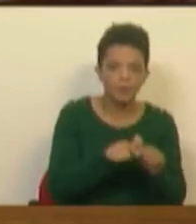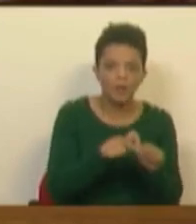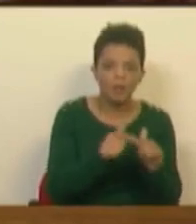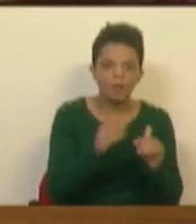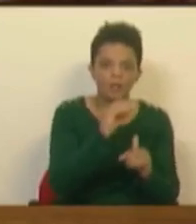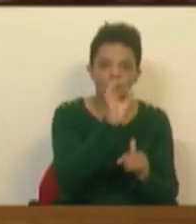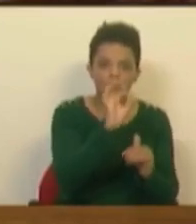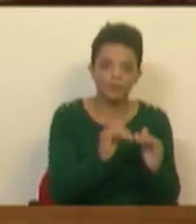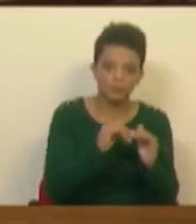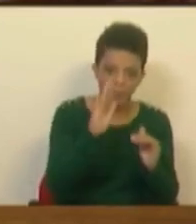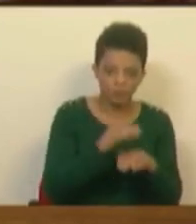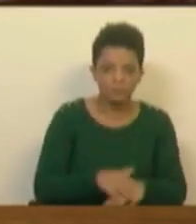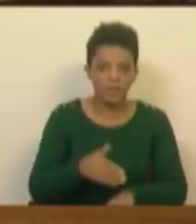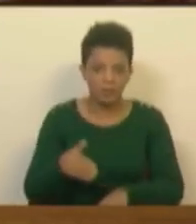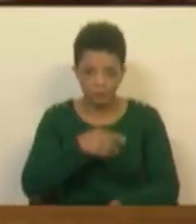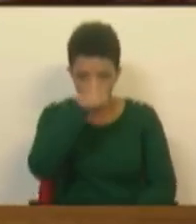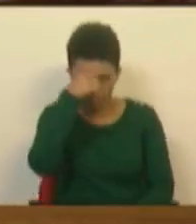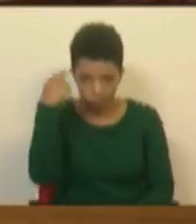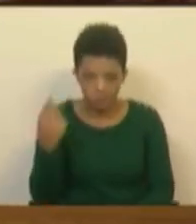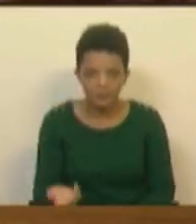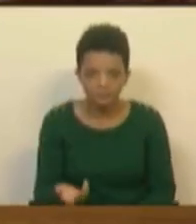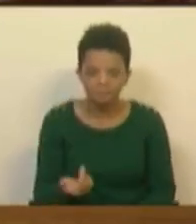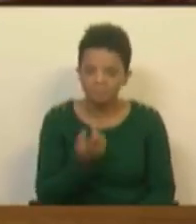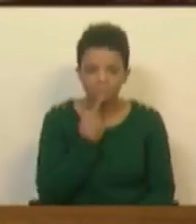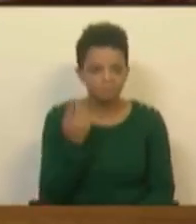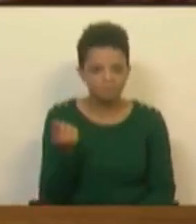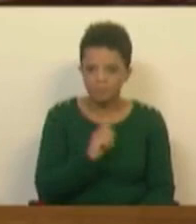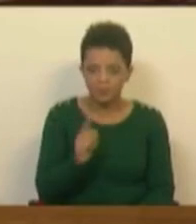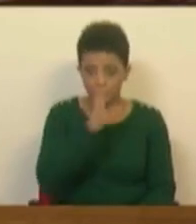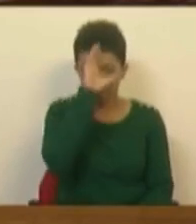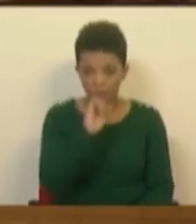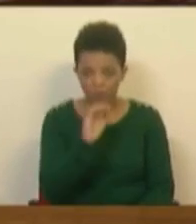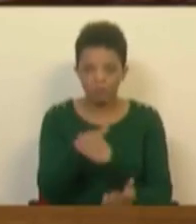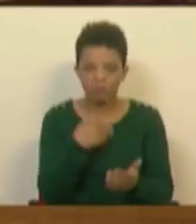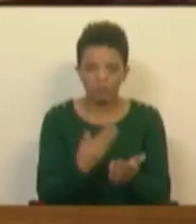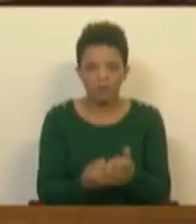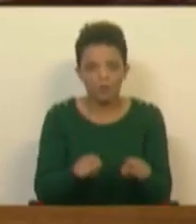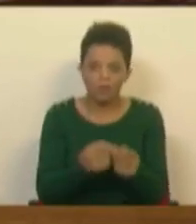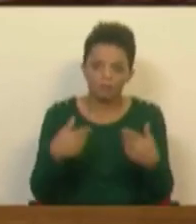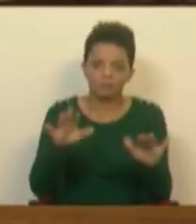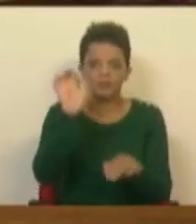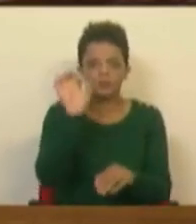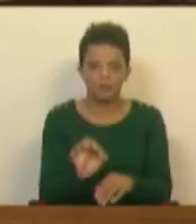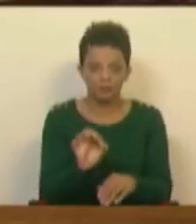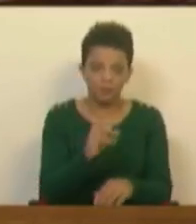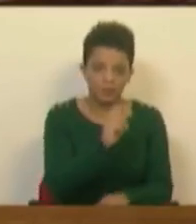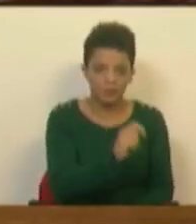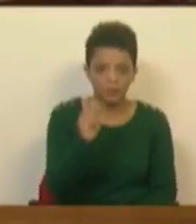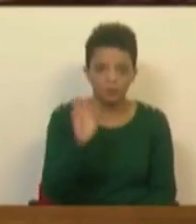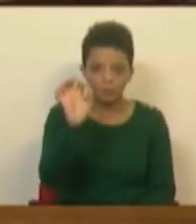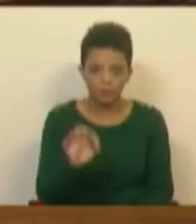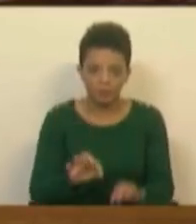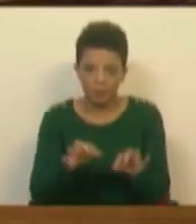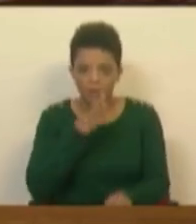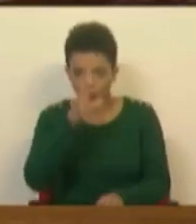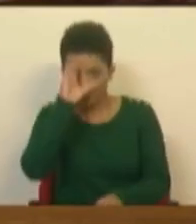10%. Numa época de dificuldades, não se entende bem que o Estado prescinda de taxar, seja 33%, como